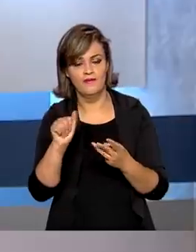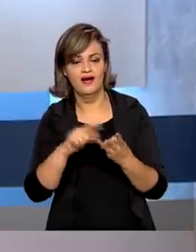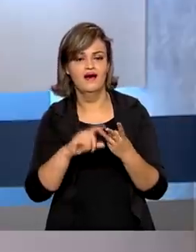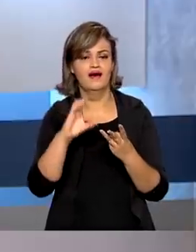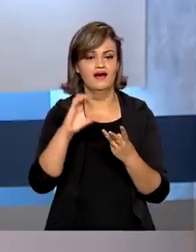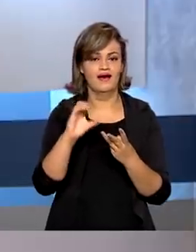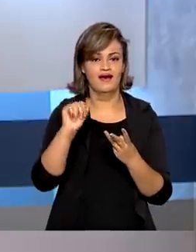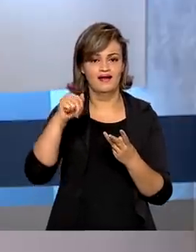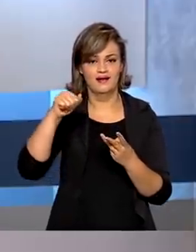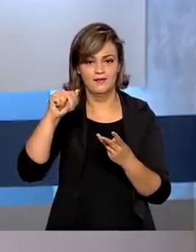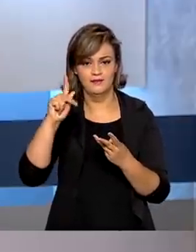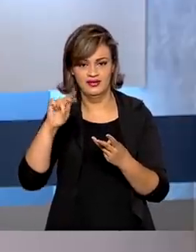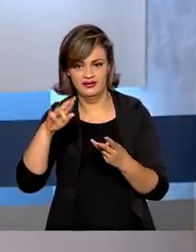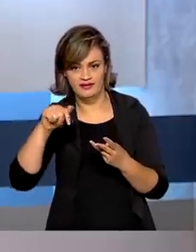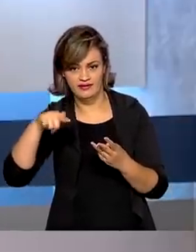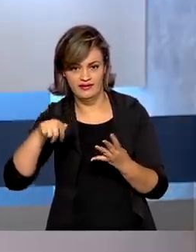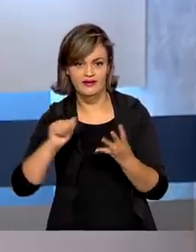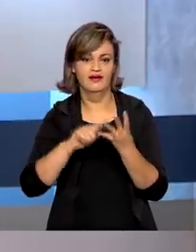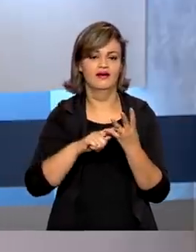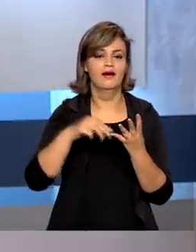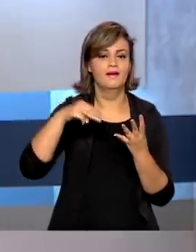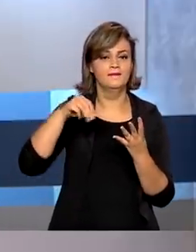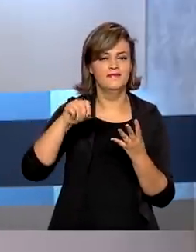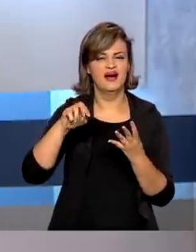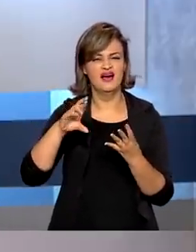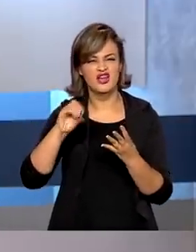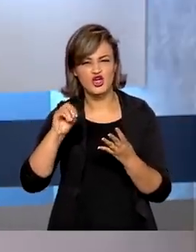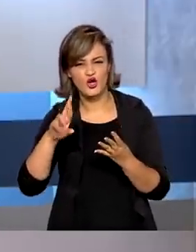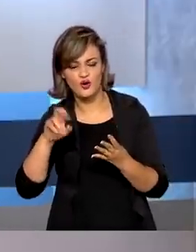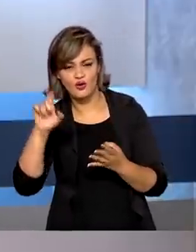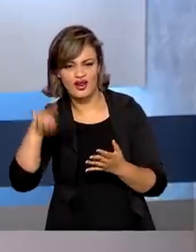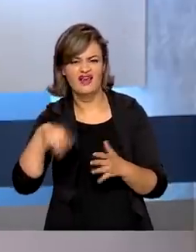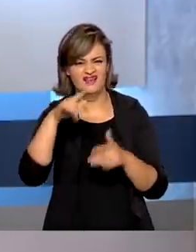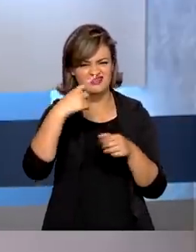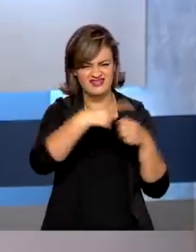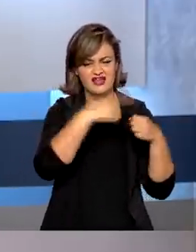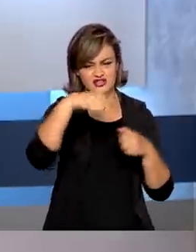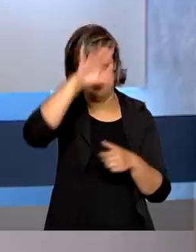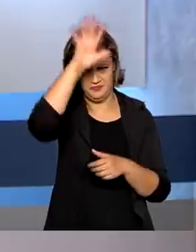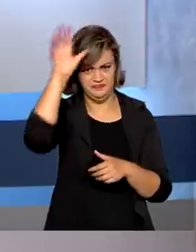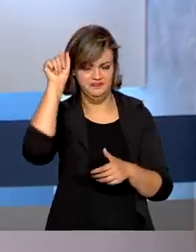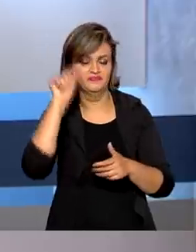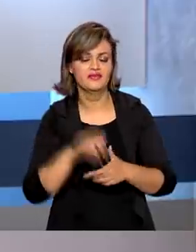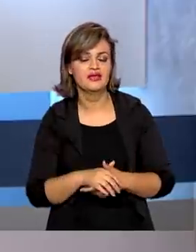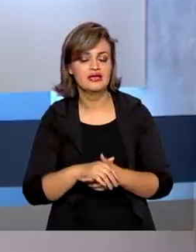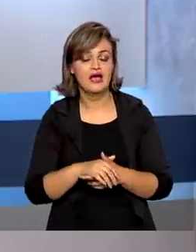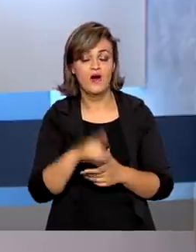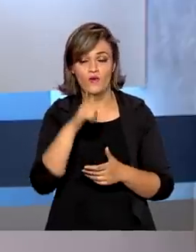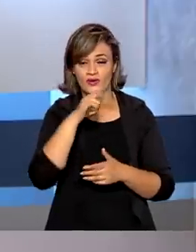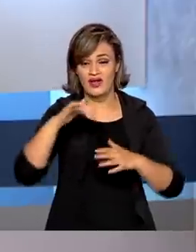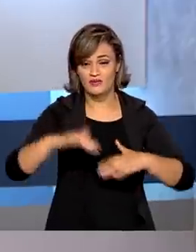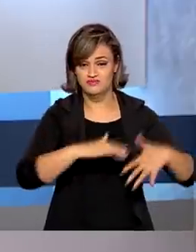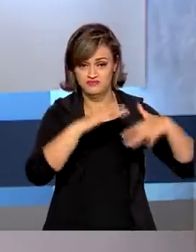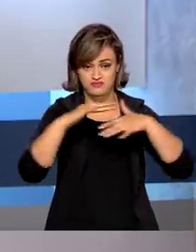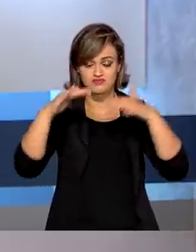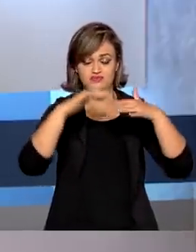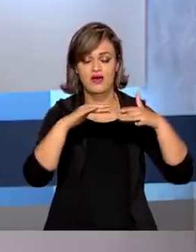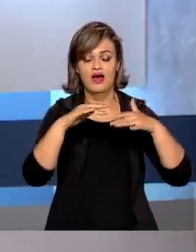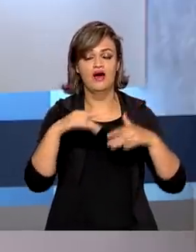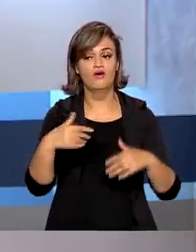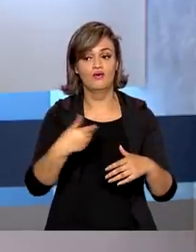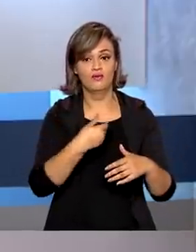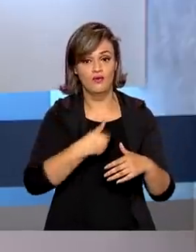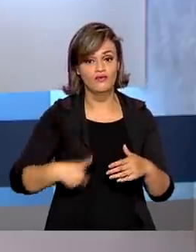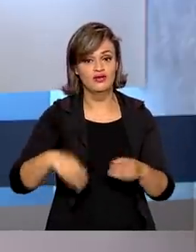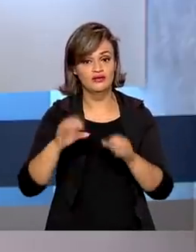Manaquiri, Manicoré, Tefé e Uarini. Desde o início da temporada de cheias dos rios, o governo já liberou quase R